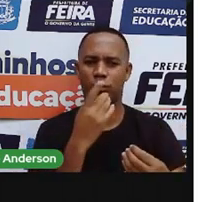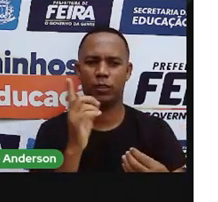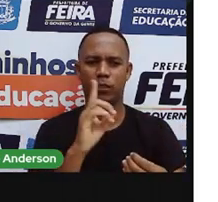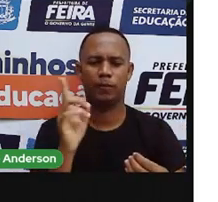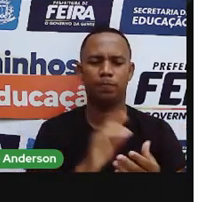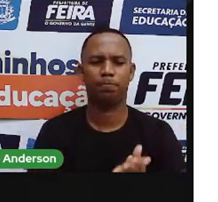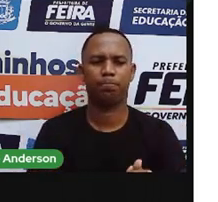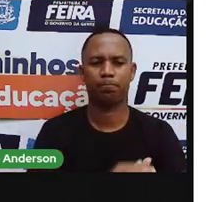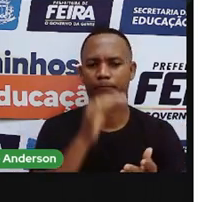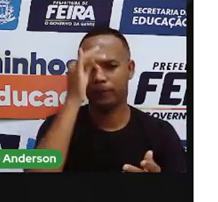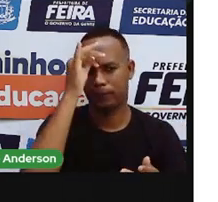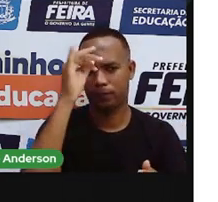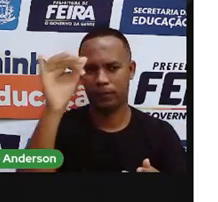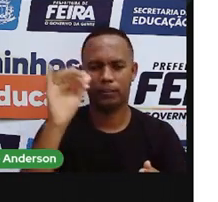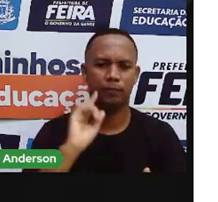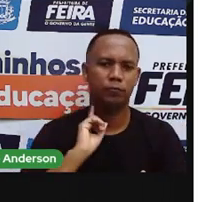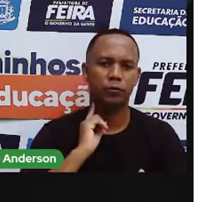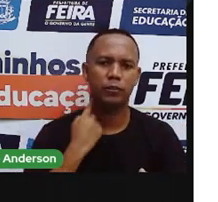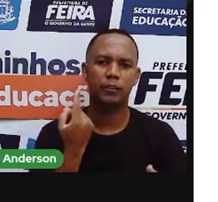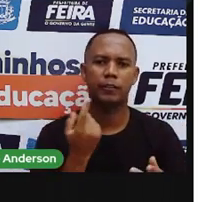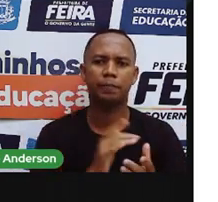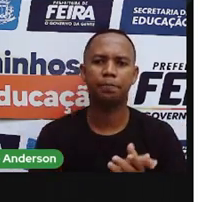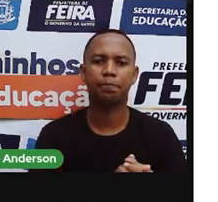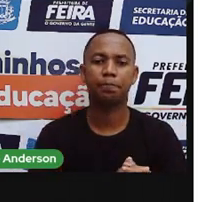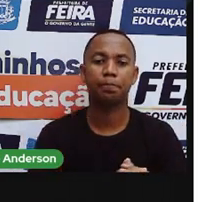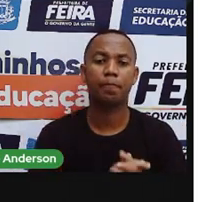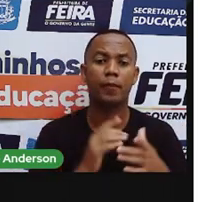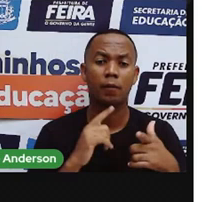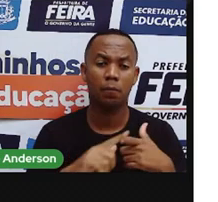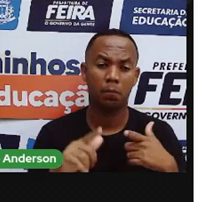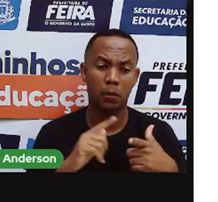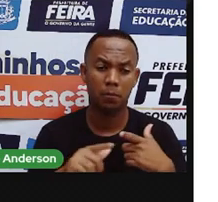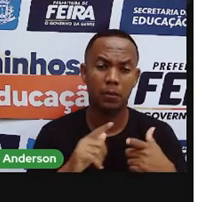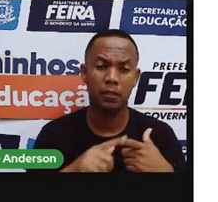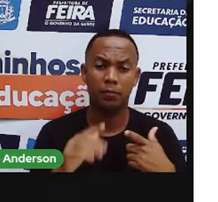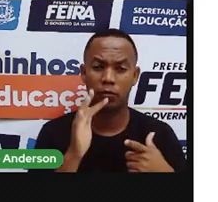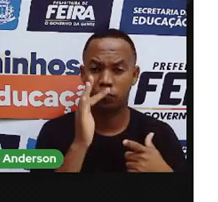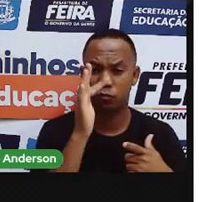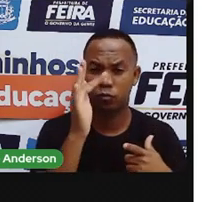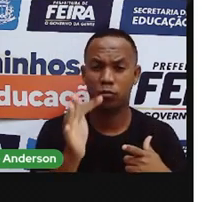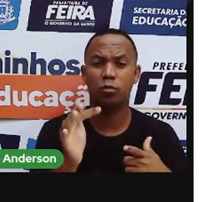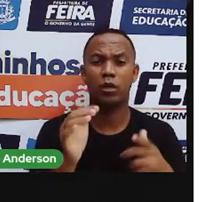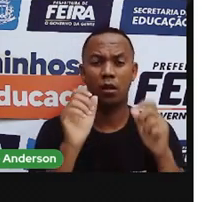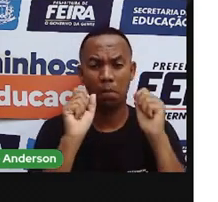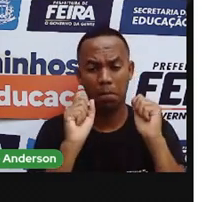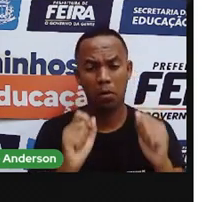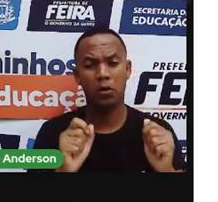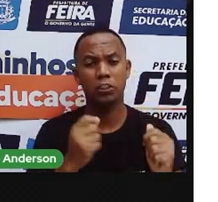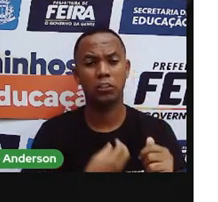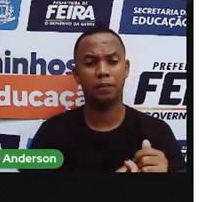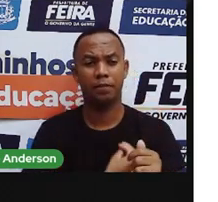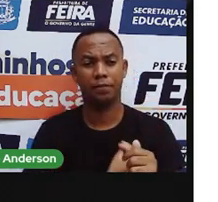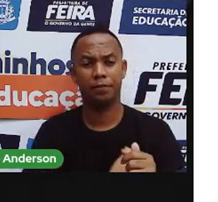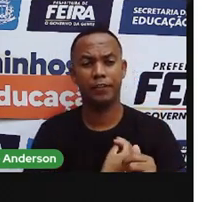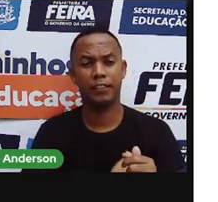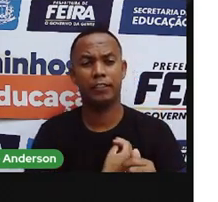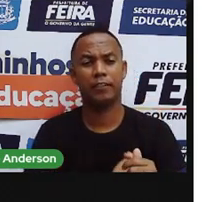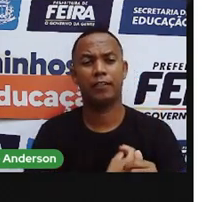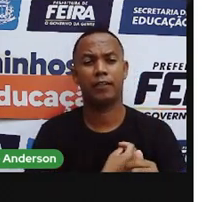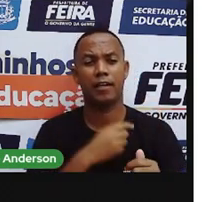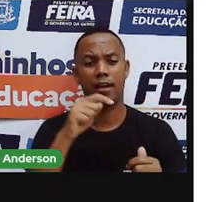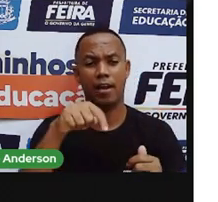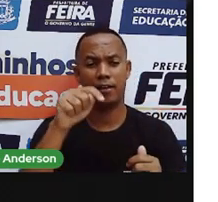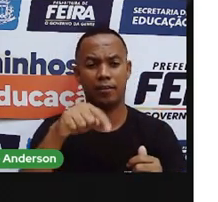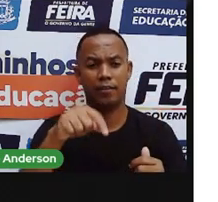também causa o quê? A poluição. E esse tipo de poluição, ela compromete, né? A vida dos seres vivos que